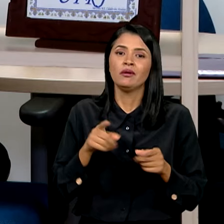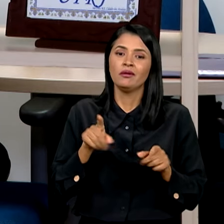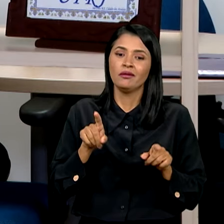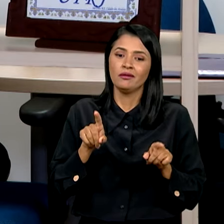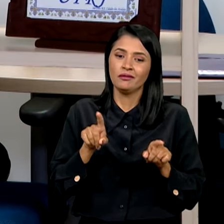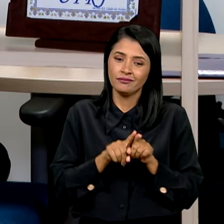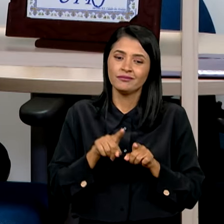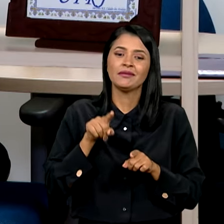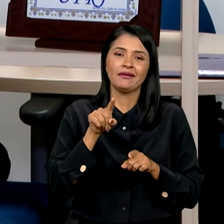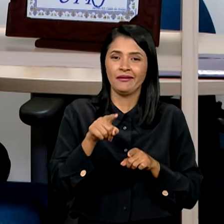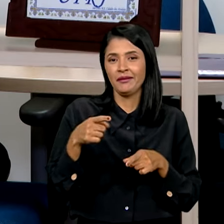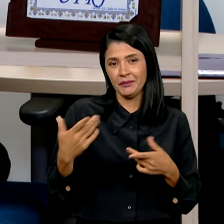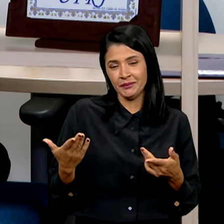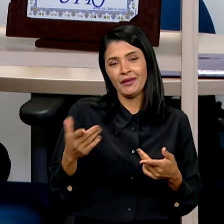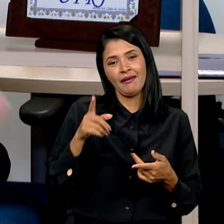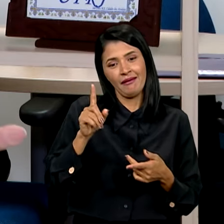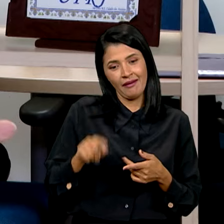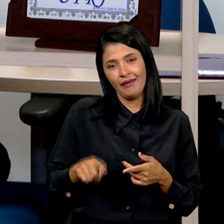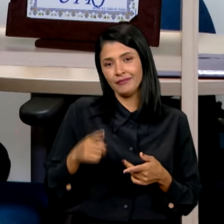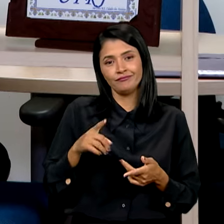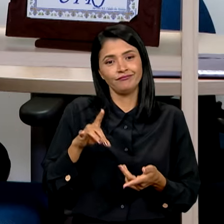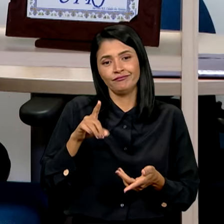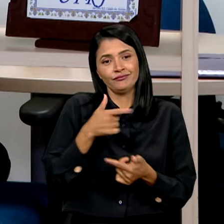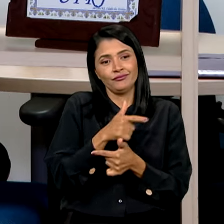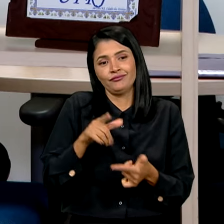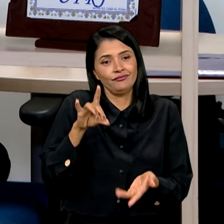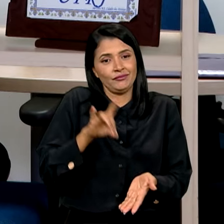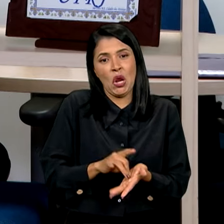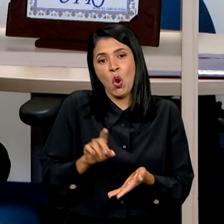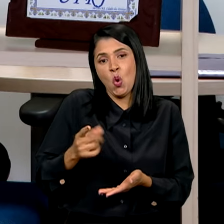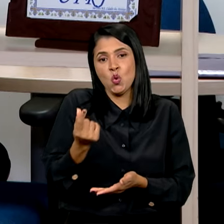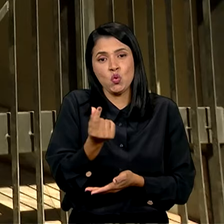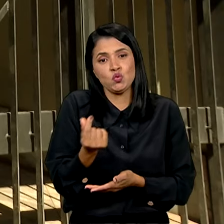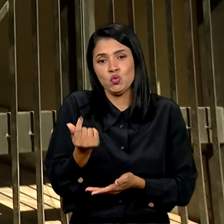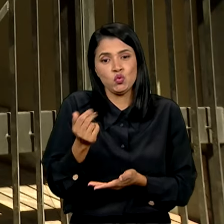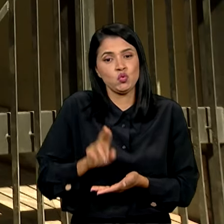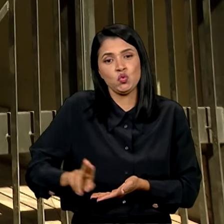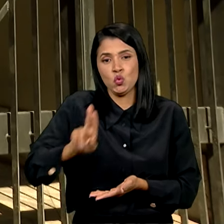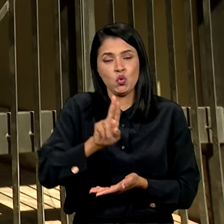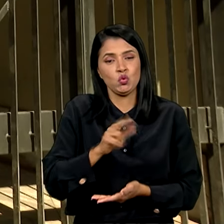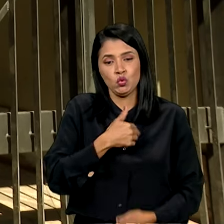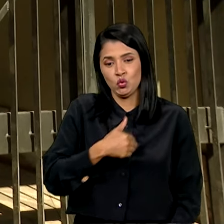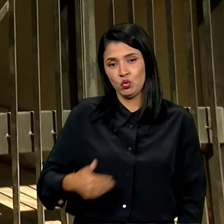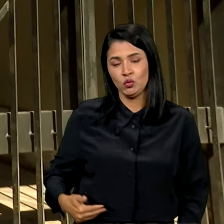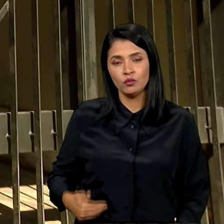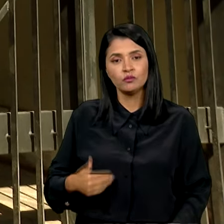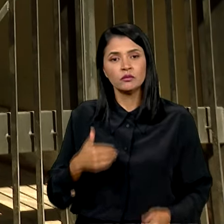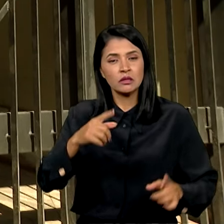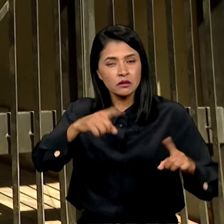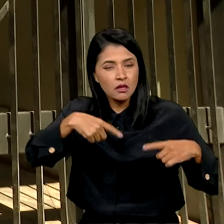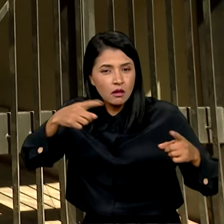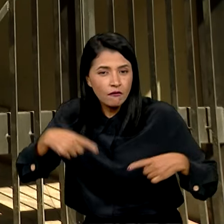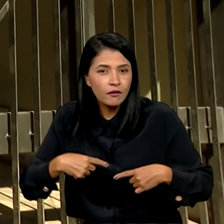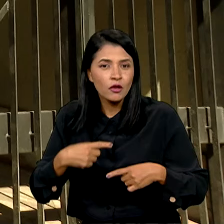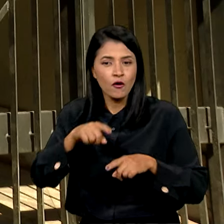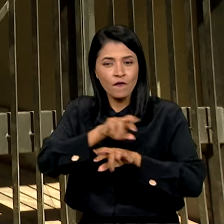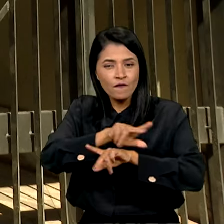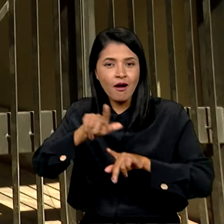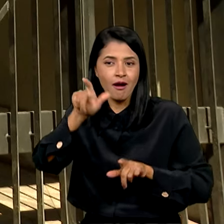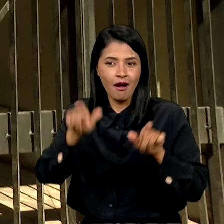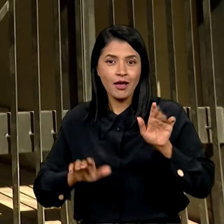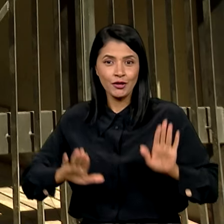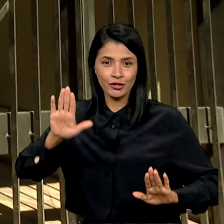inclusive passa a ser uma ineficiência do uso de recursos públicos, né? Muitos serão os desafios dos candidatos a